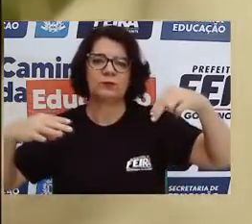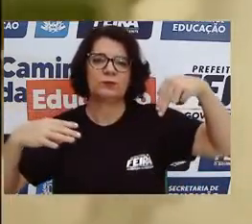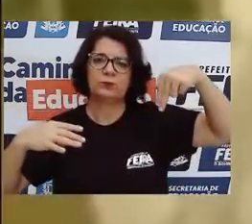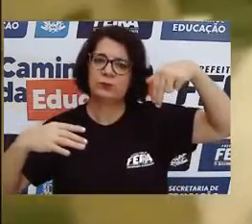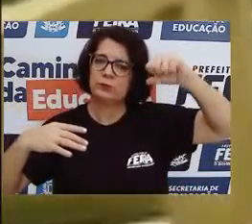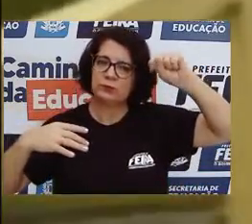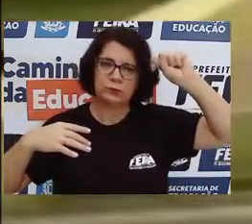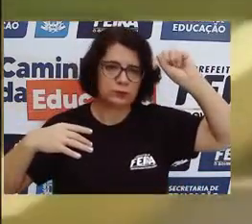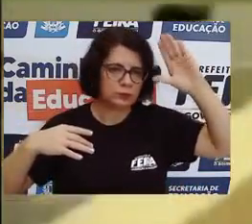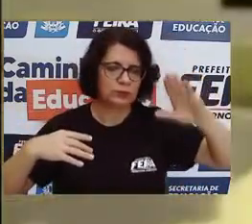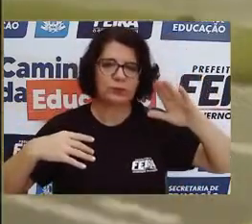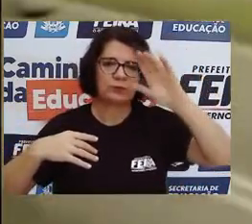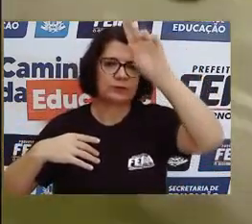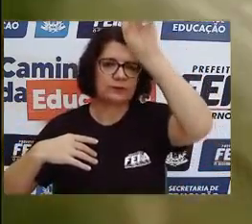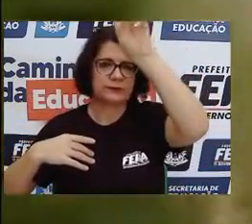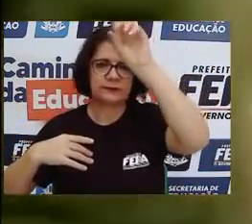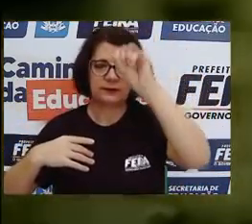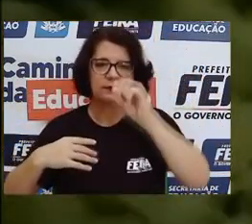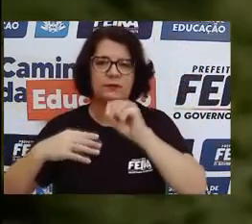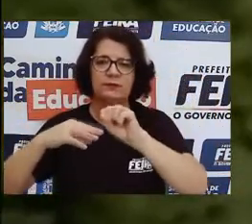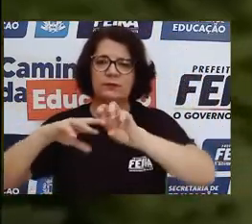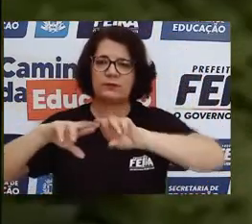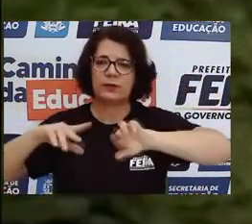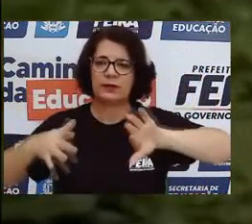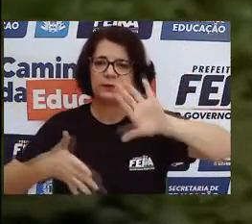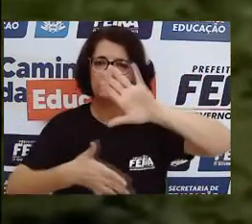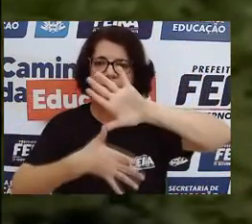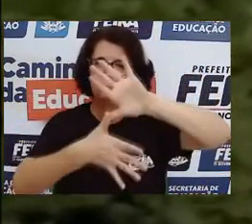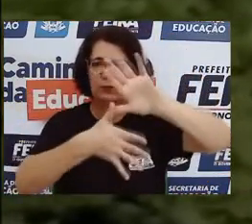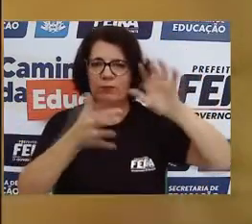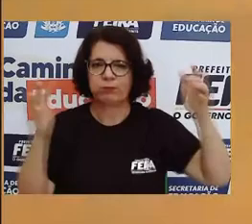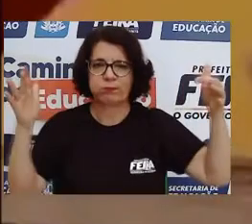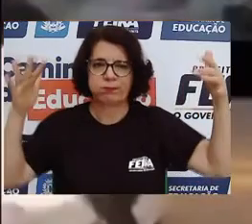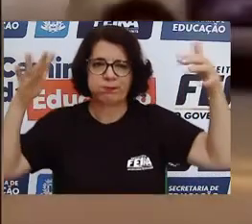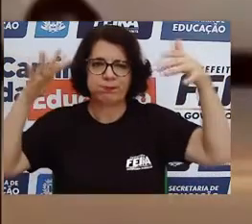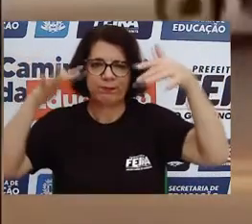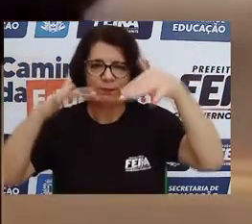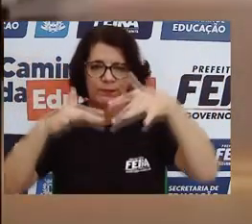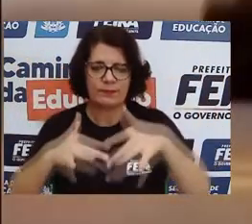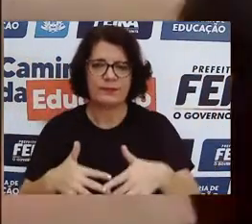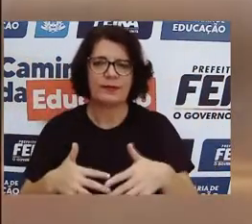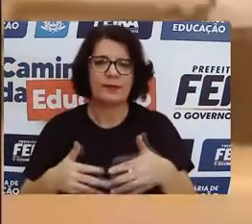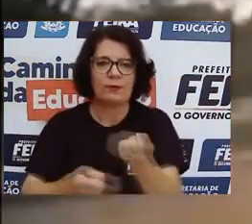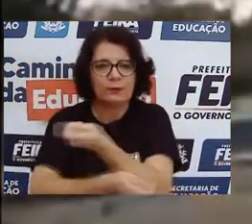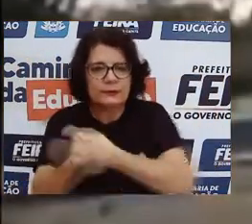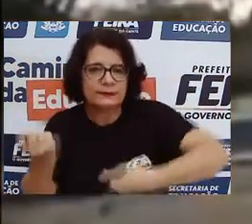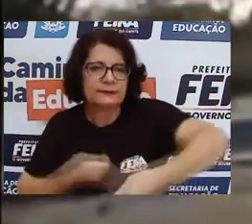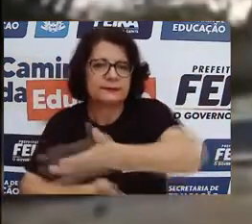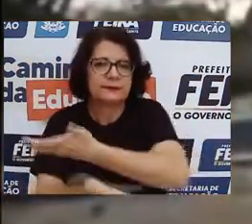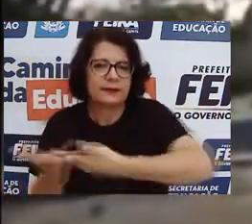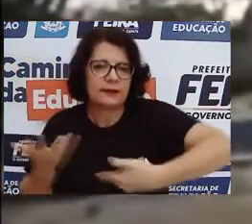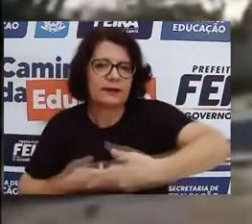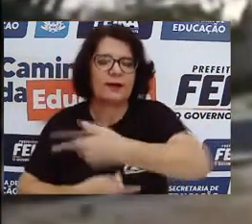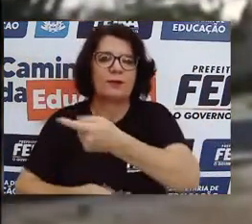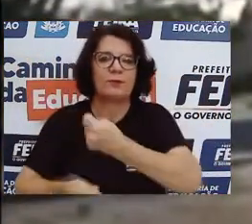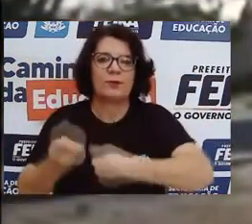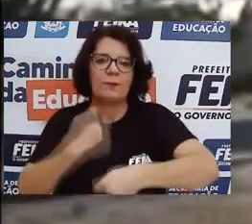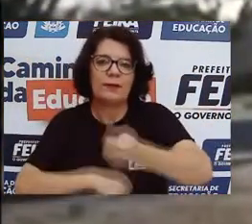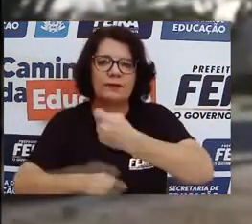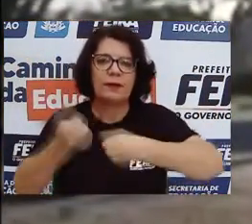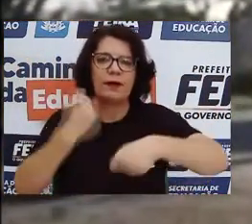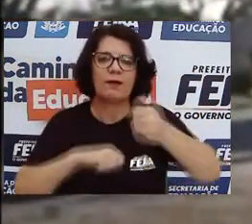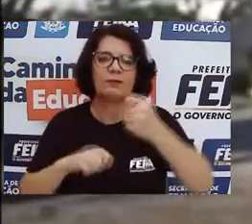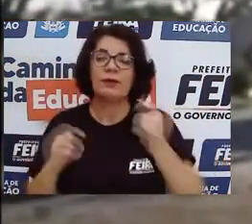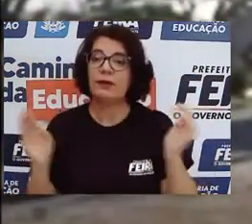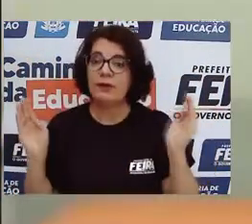sudeste e do centro-oeste, facilitando o escoamento da produção e o intercâmbio comercial. Referência educacional